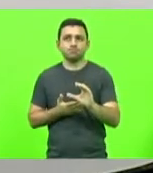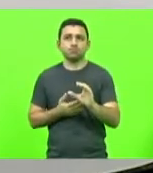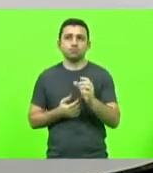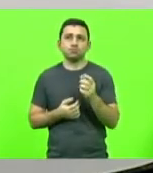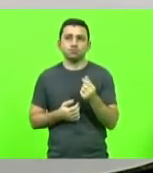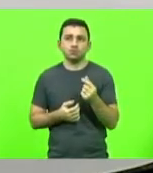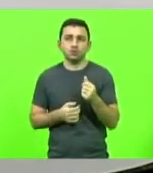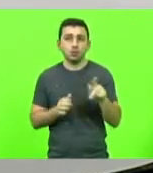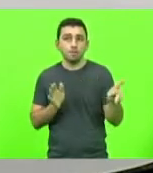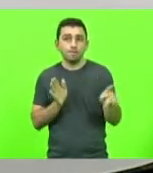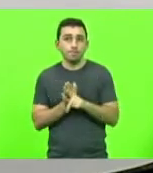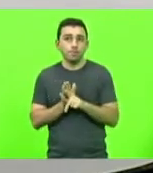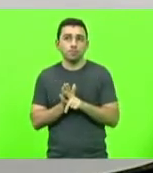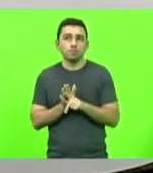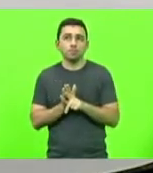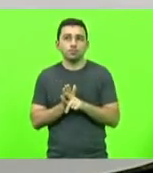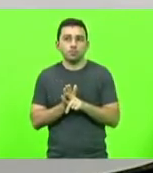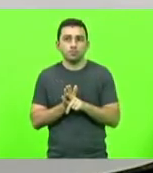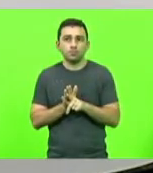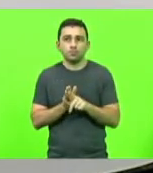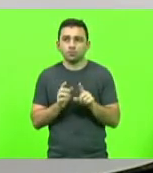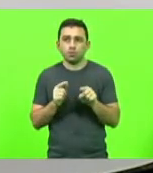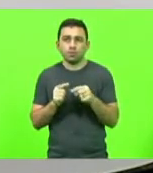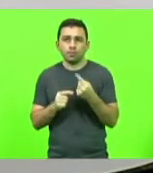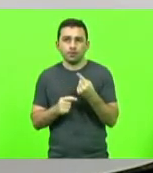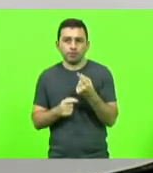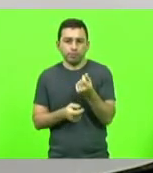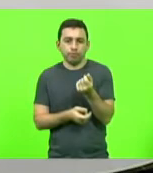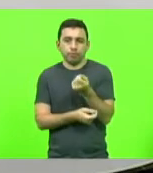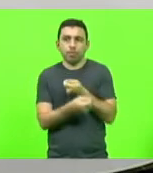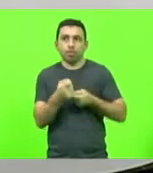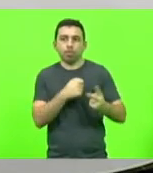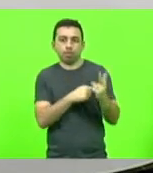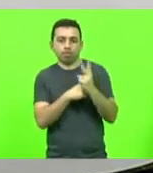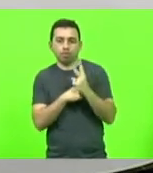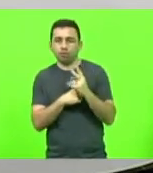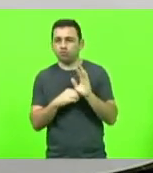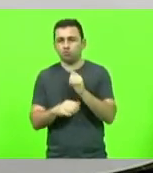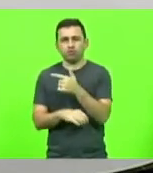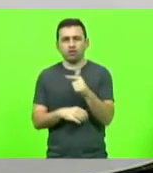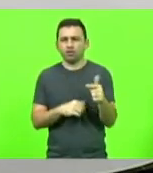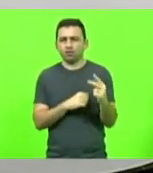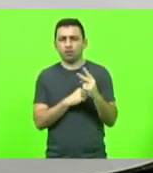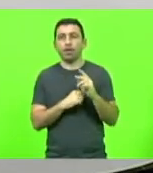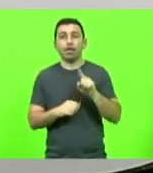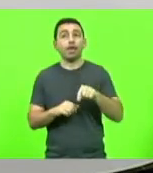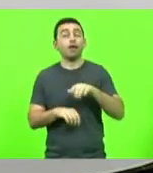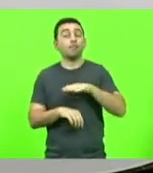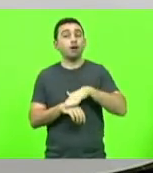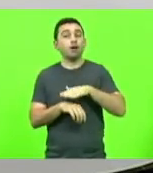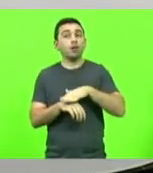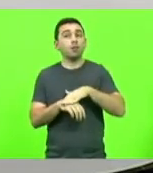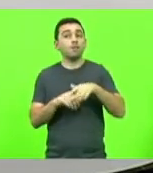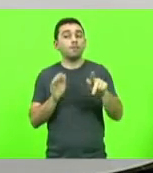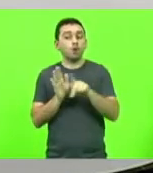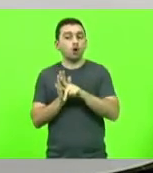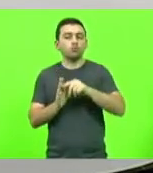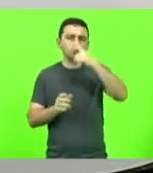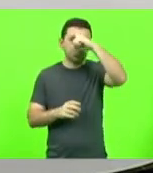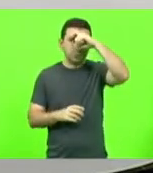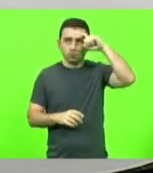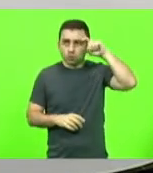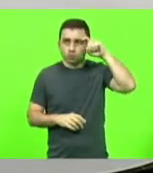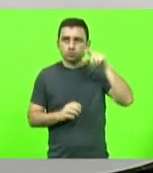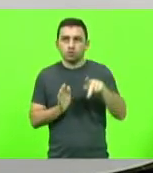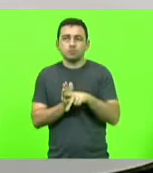próprios, não são financiamento, não são empréstimos, são recursos suados do